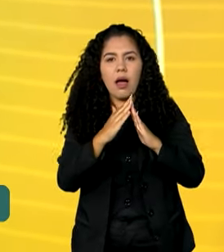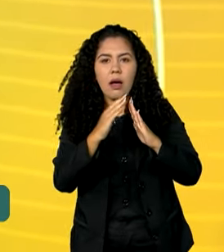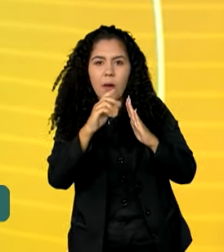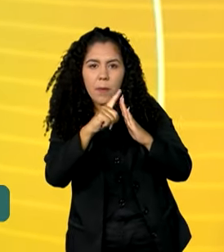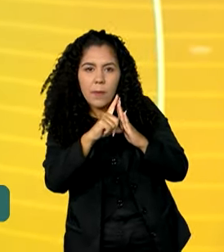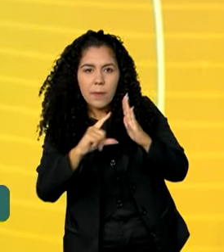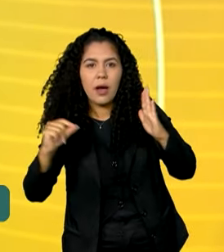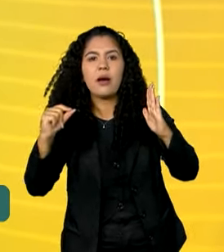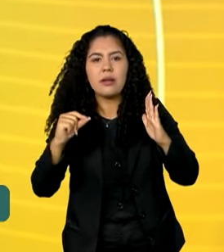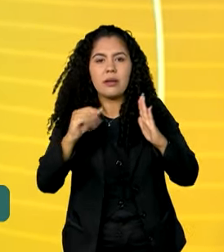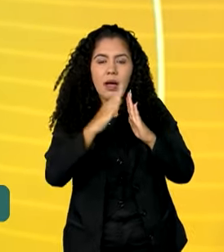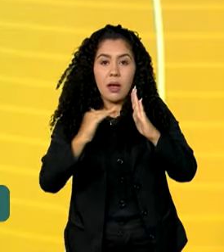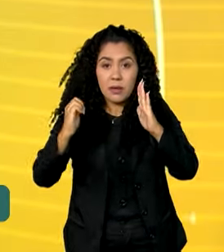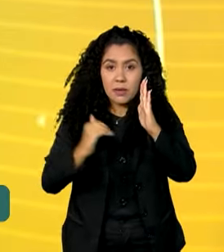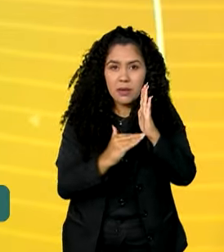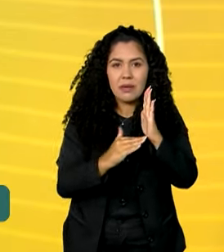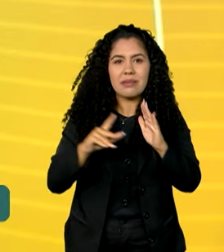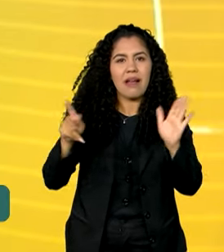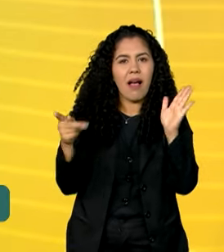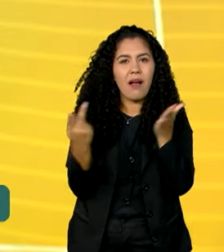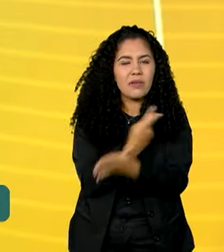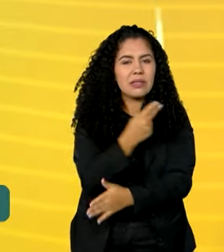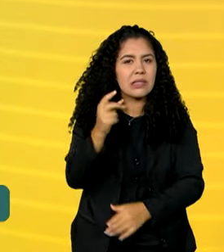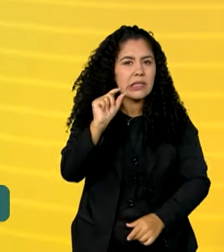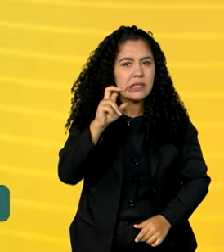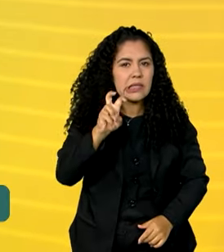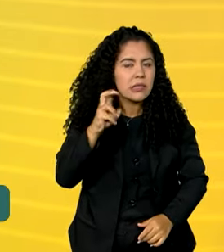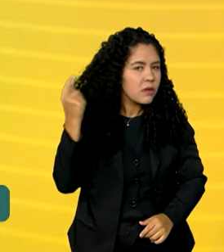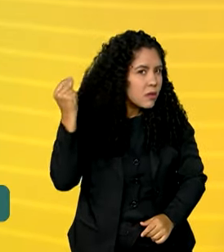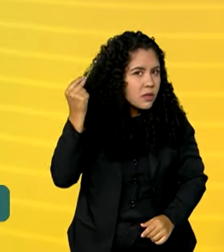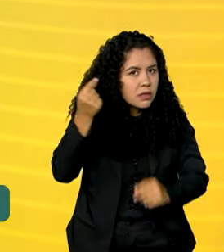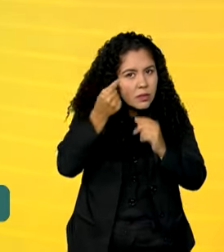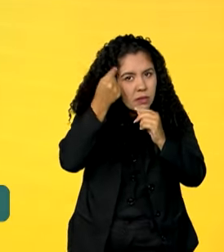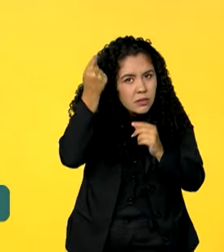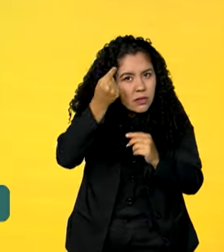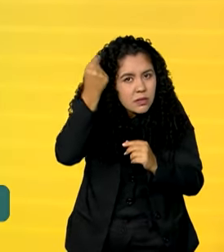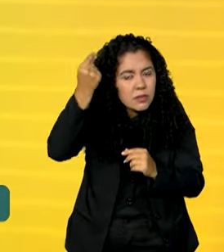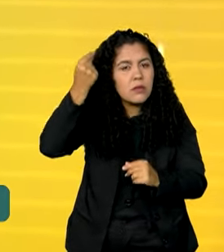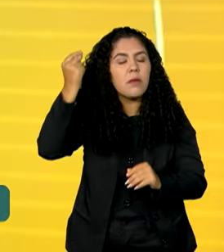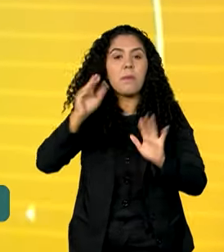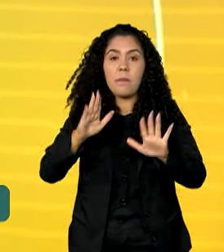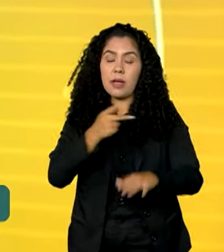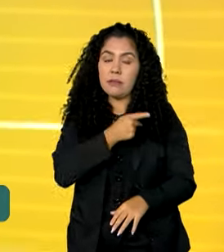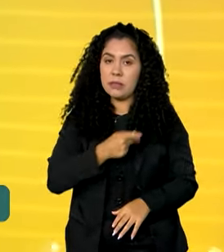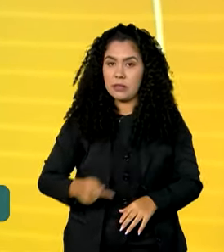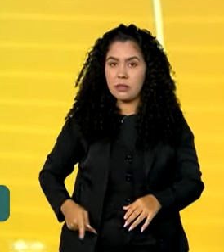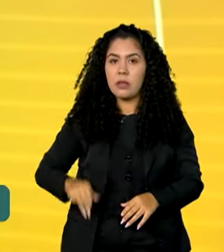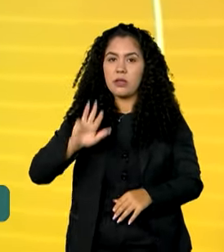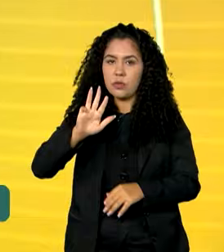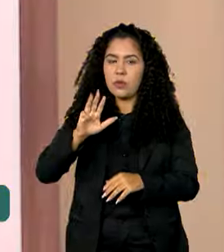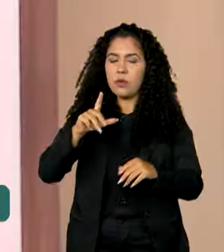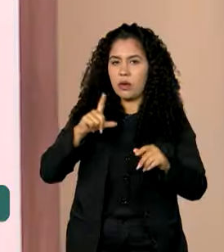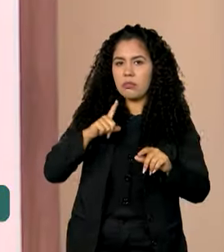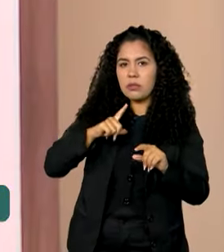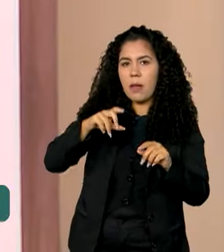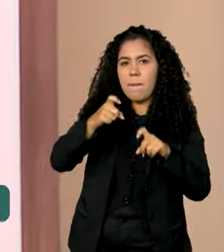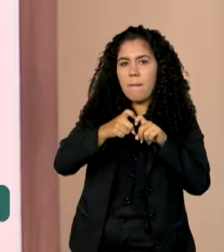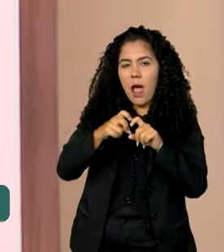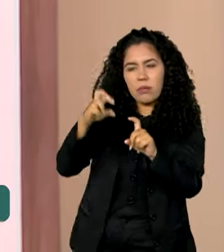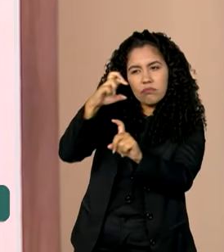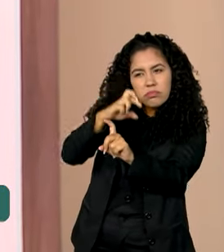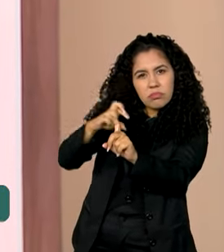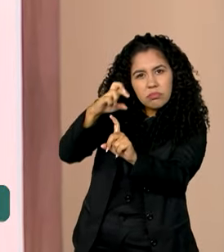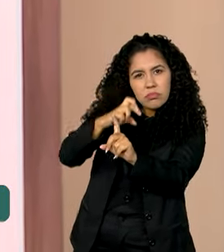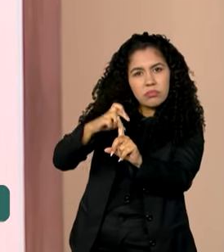ele bateu a cabeça, levou aí cinco pontos. O presidente segue sob acompanhamento da equipe médica. E nesta